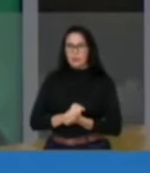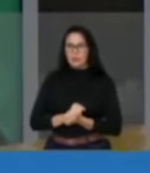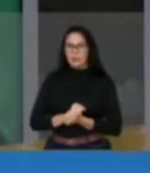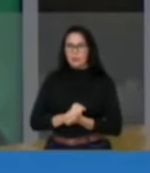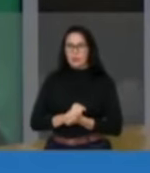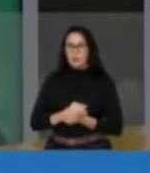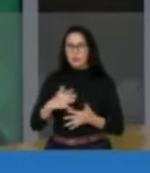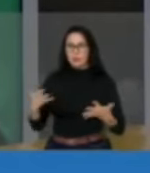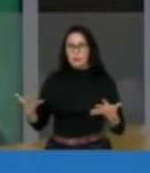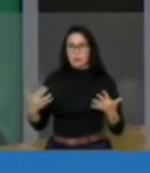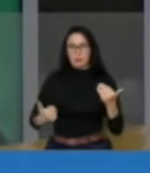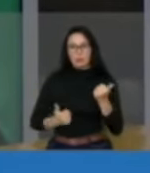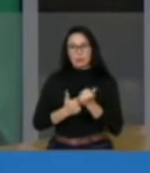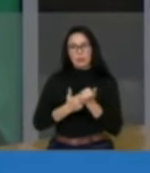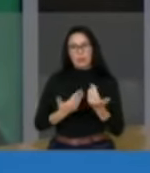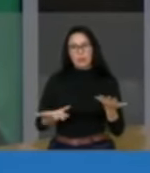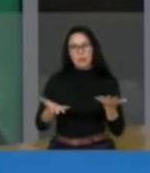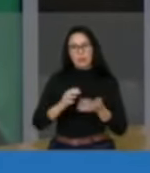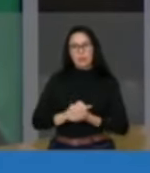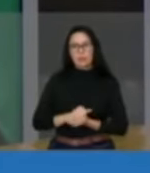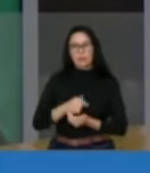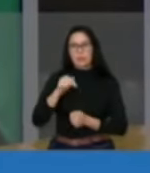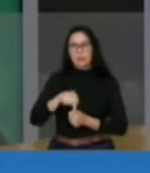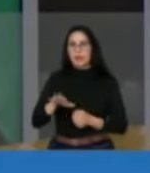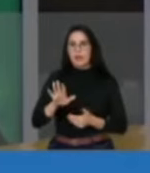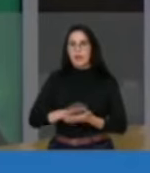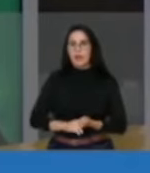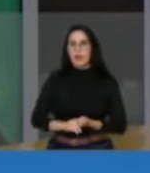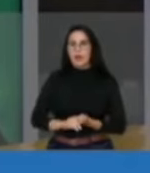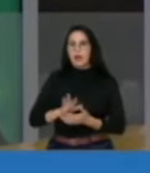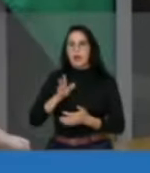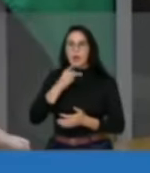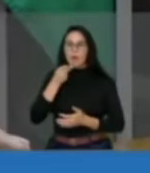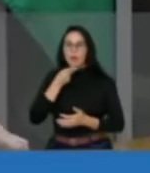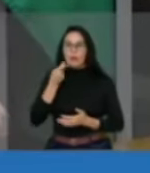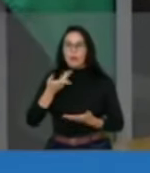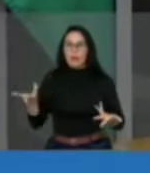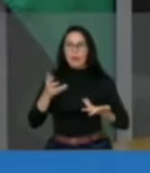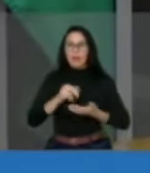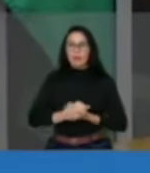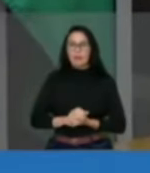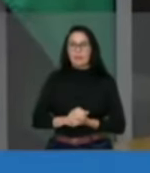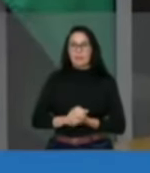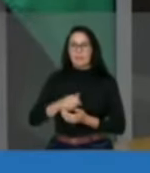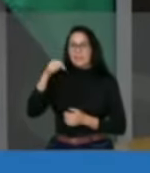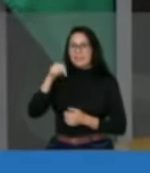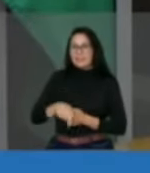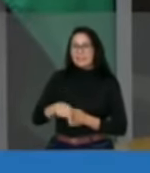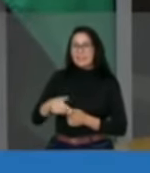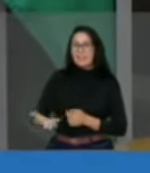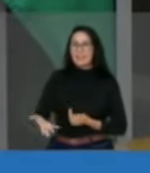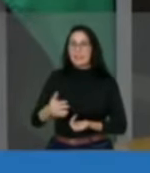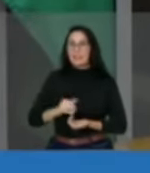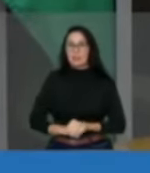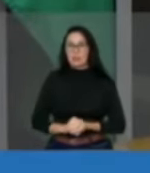assessores ao dizerem que na caixa de entrada